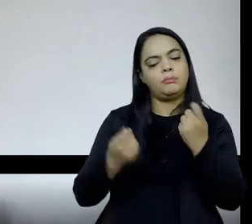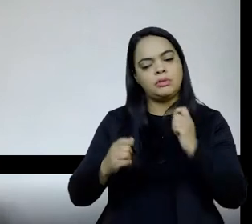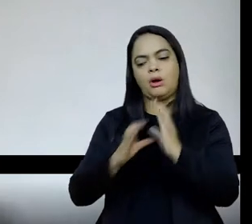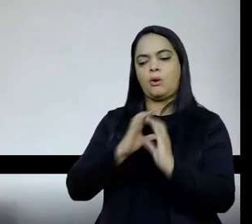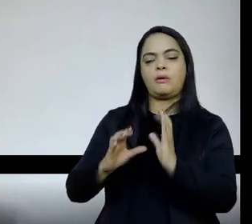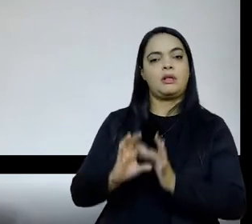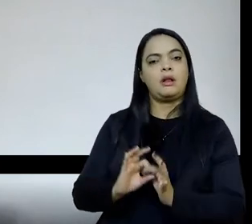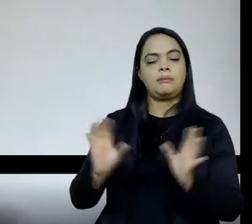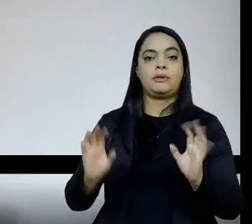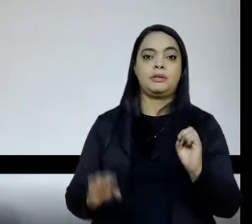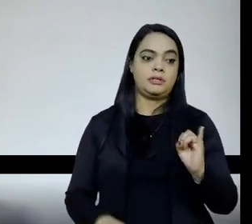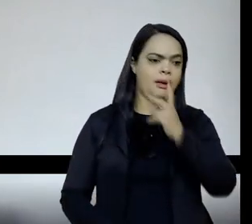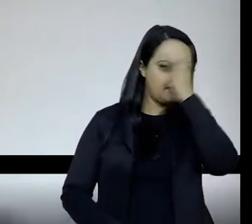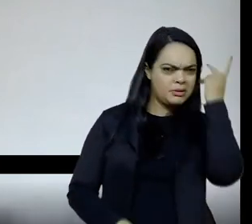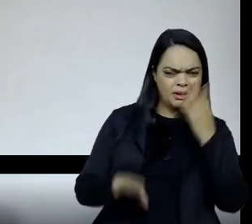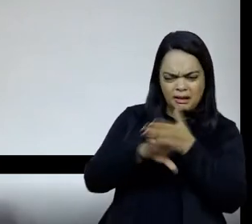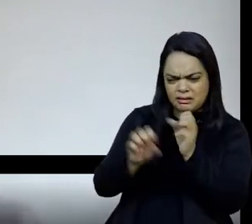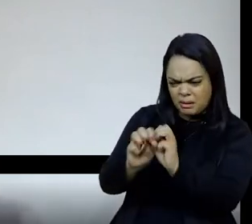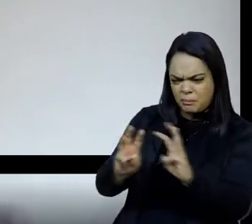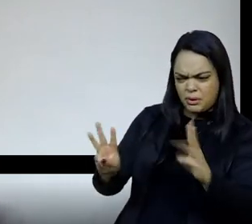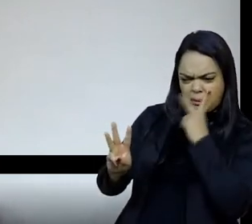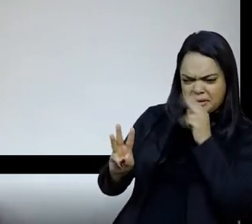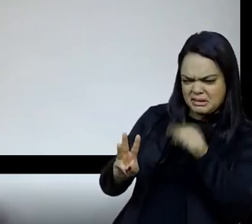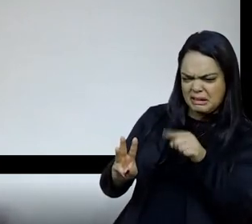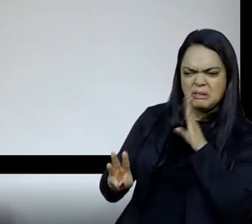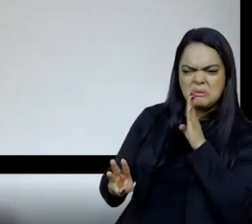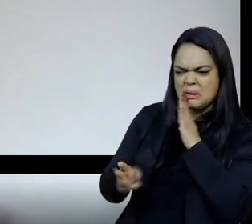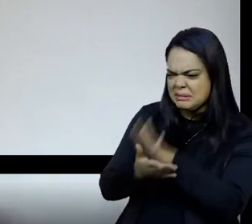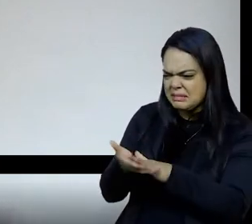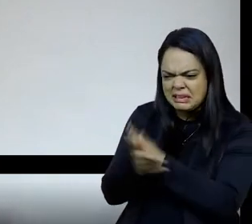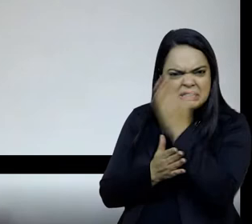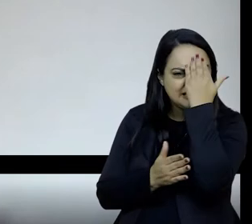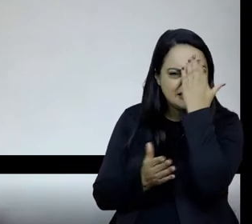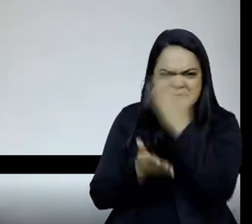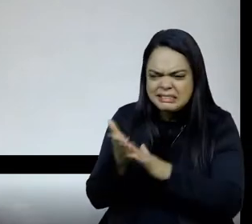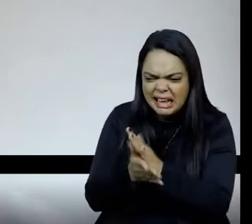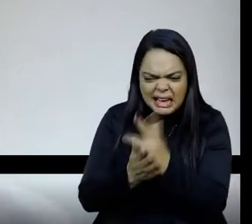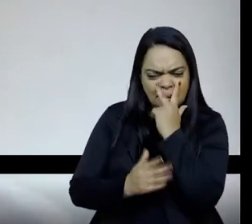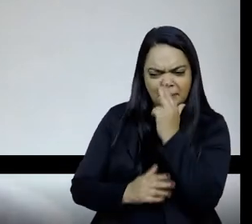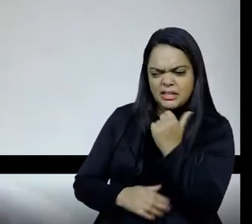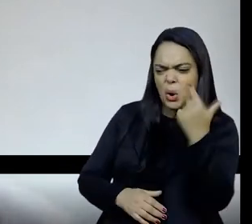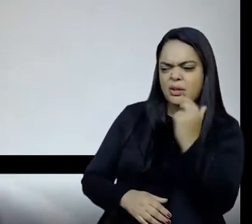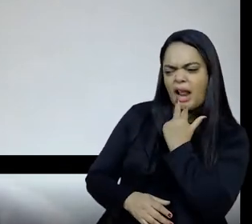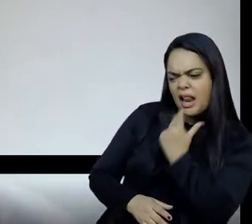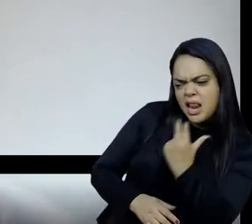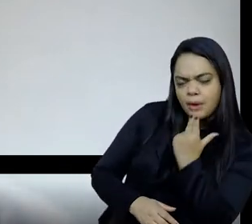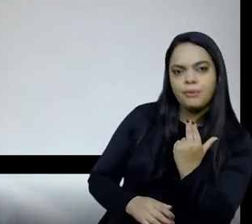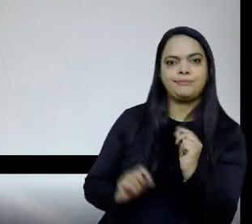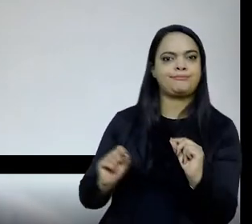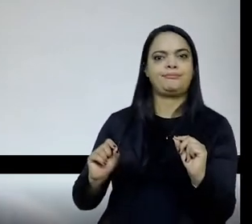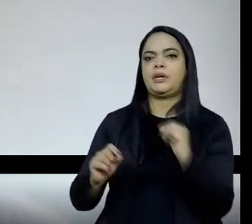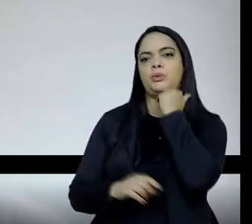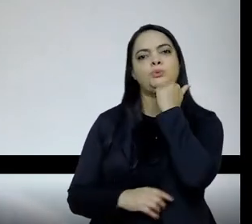tamanho estranhamento, pouco como se fosse uma língua estrangeira, uma outra coisinha decifrava, claro, aí também